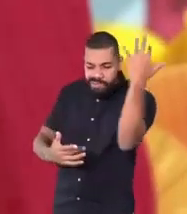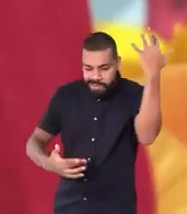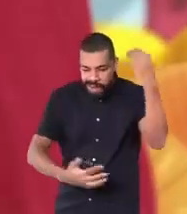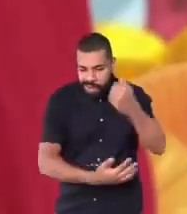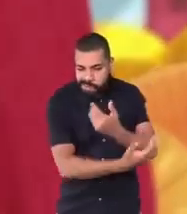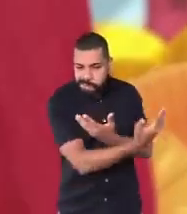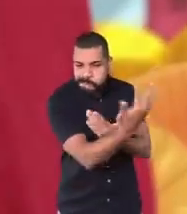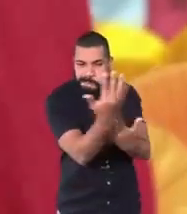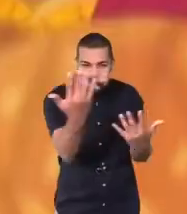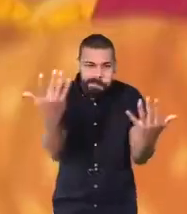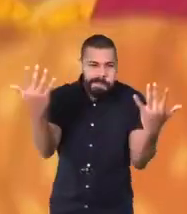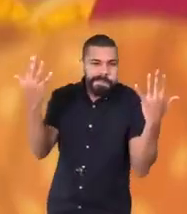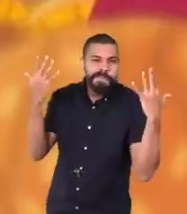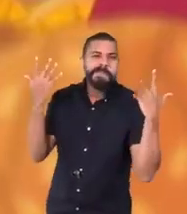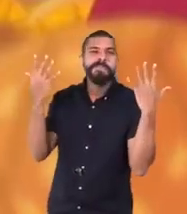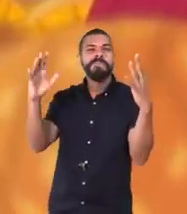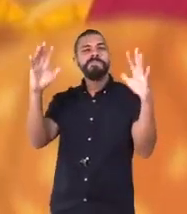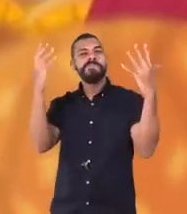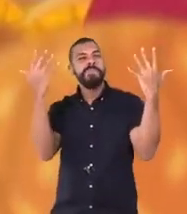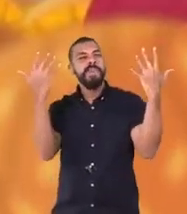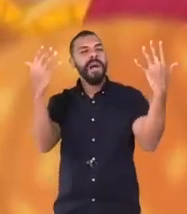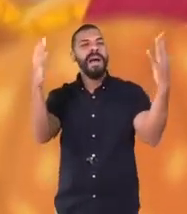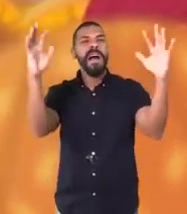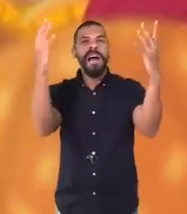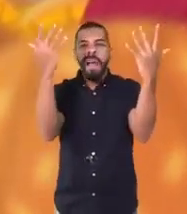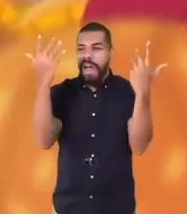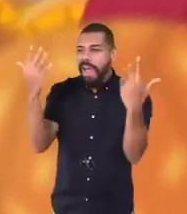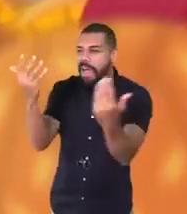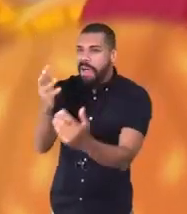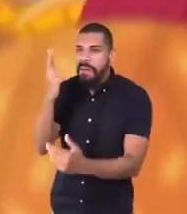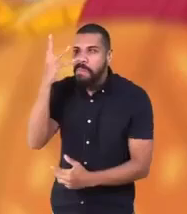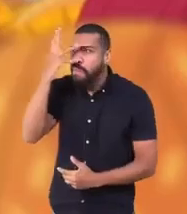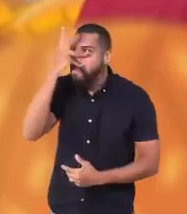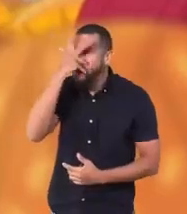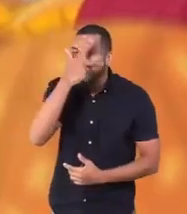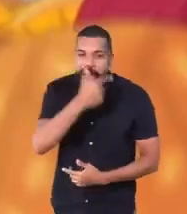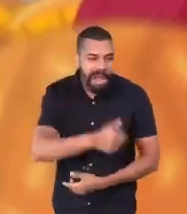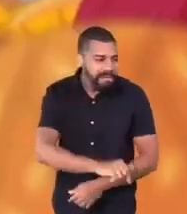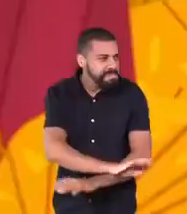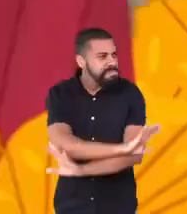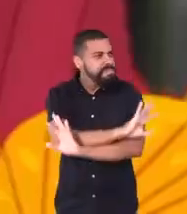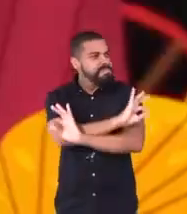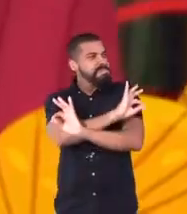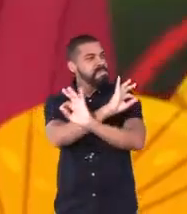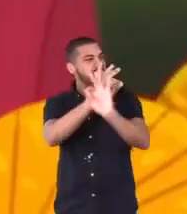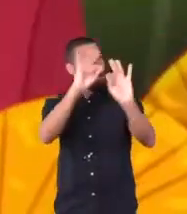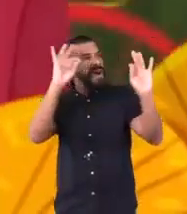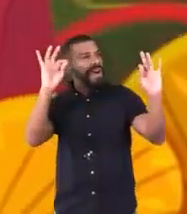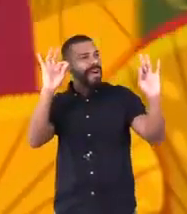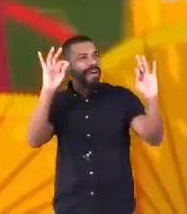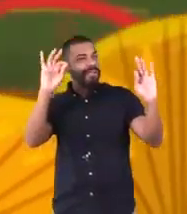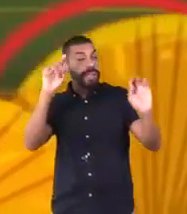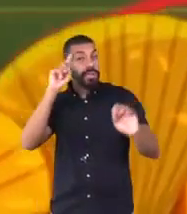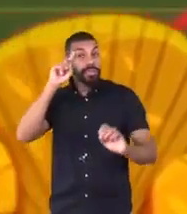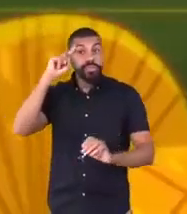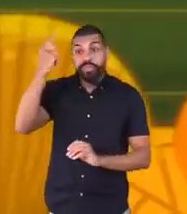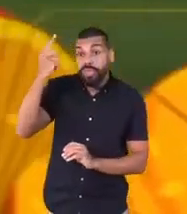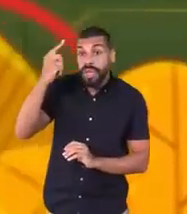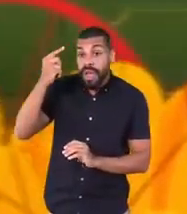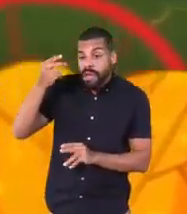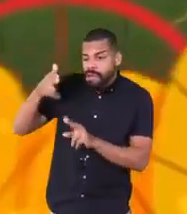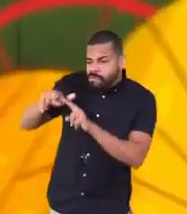caraíbas. Era a mais bela paisagem. Até que um dia foram